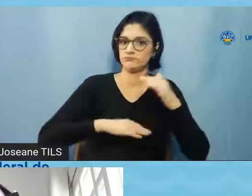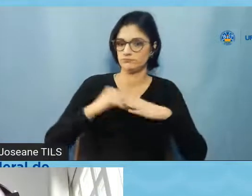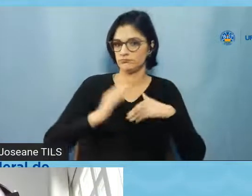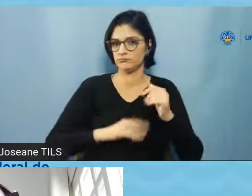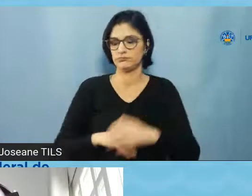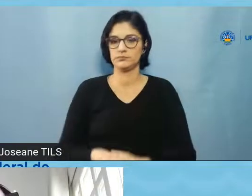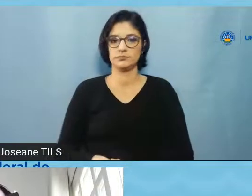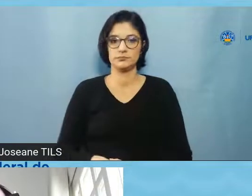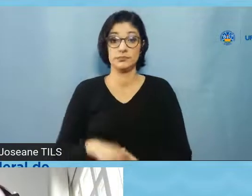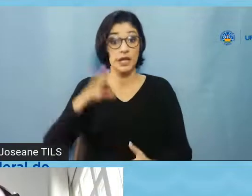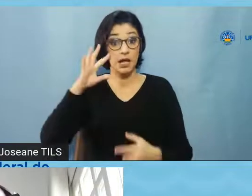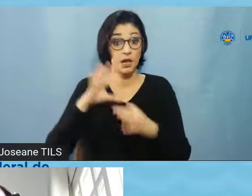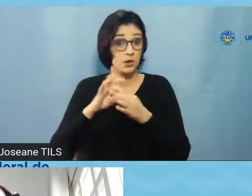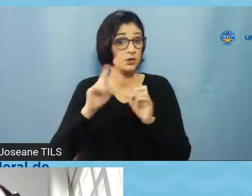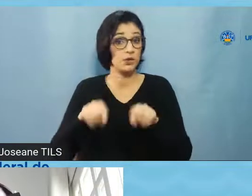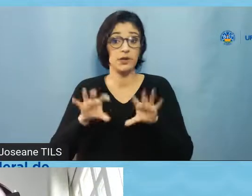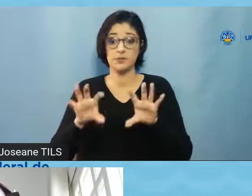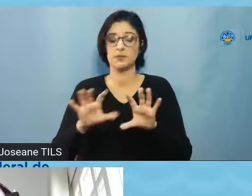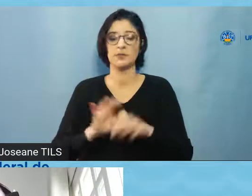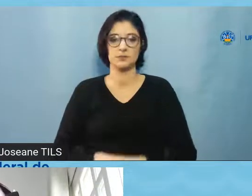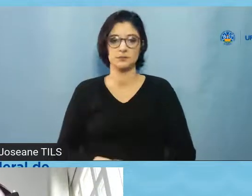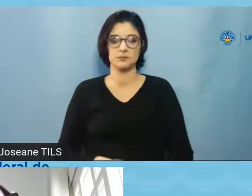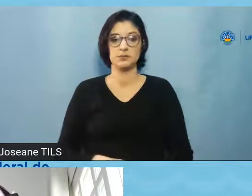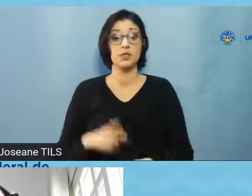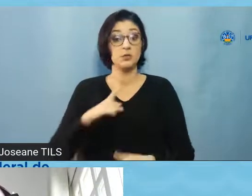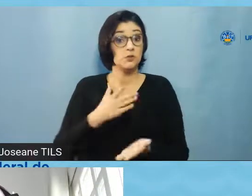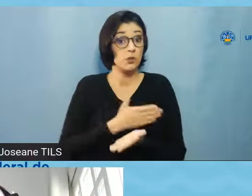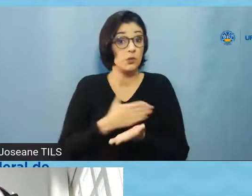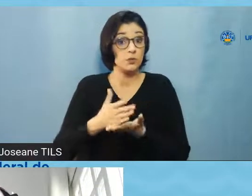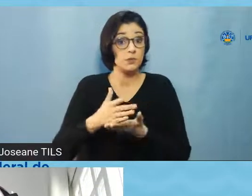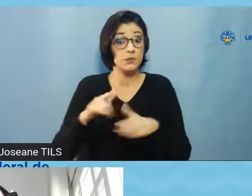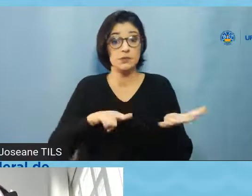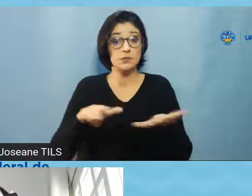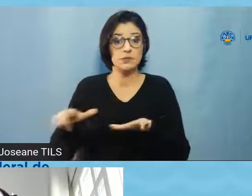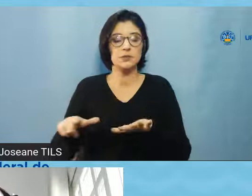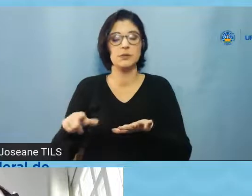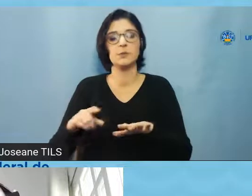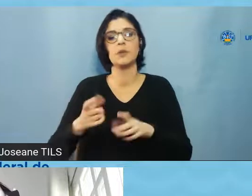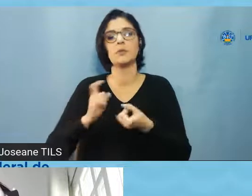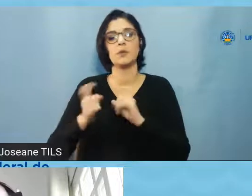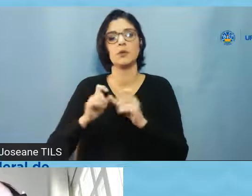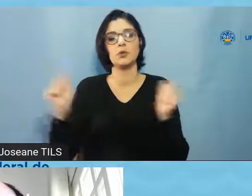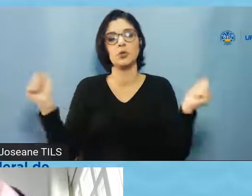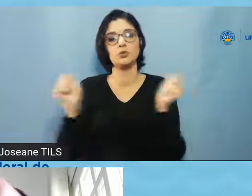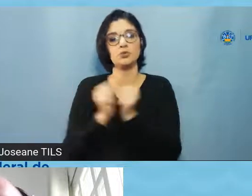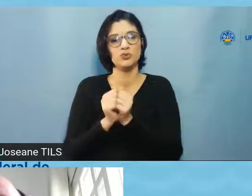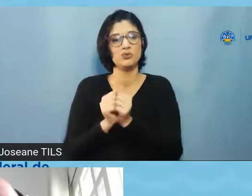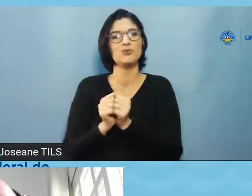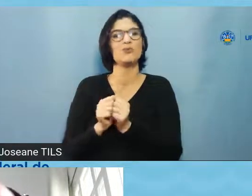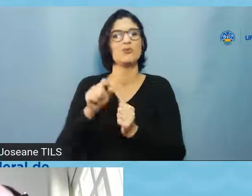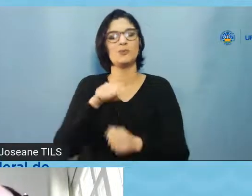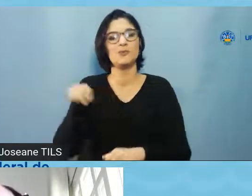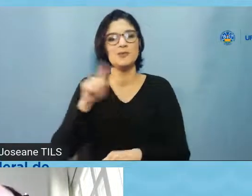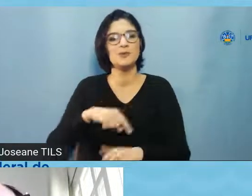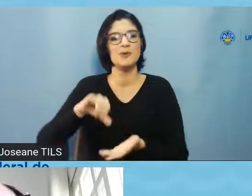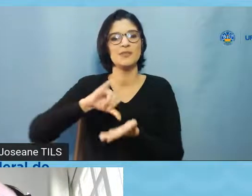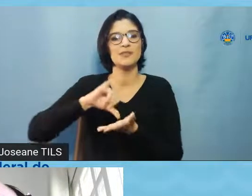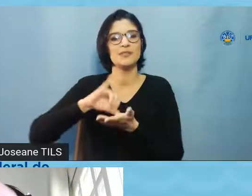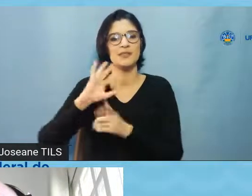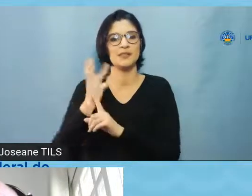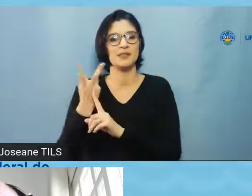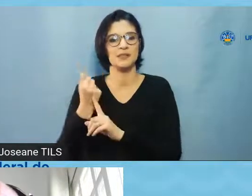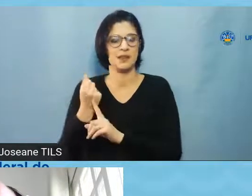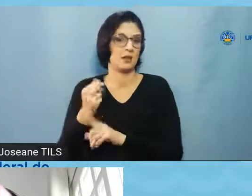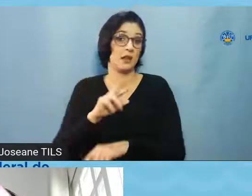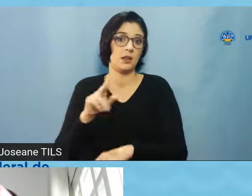gente tá, eu tive, no início da semana, uma reunião com a Câmara de Pesquisa do Centro de Artes, né, não foi uma live, foi uma reunião, mas pra tratar sobre isso.